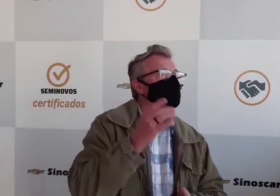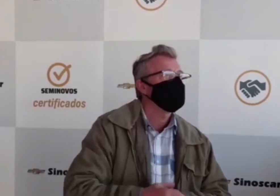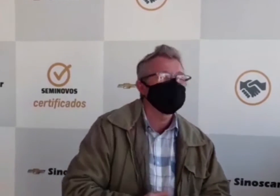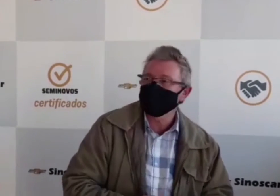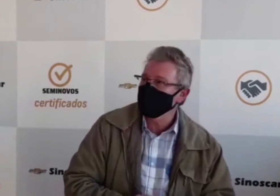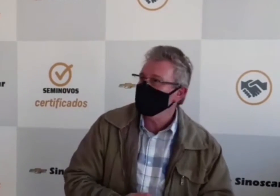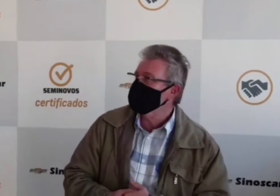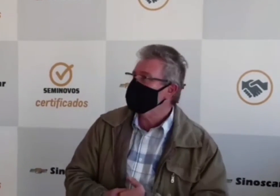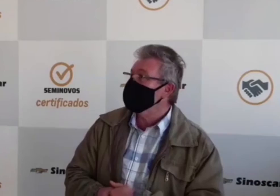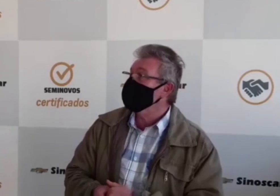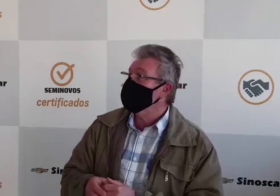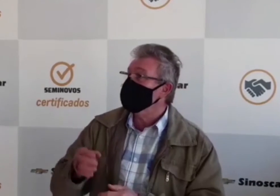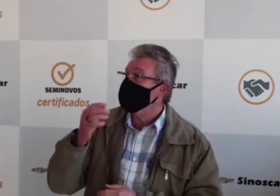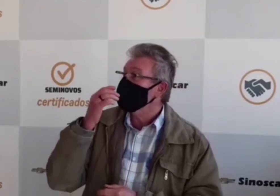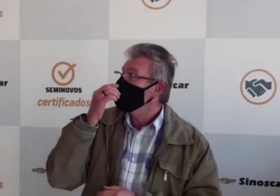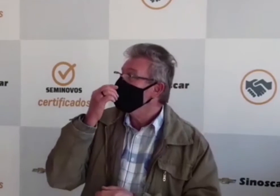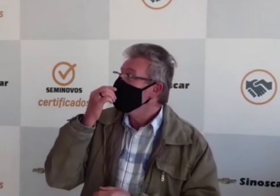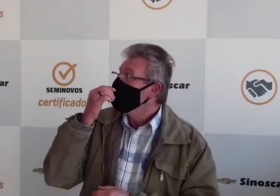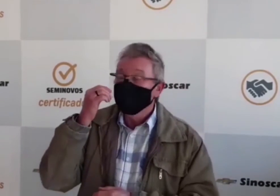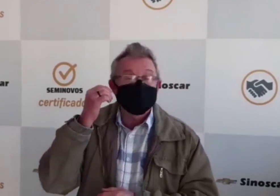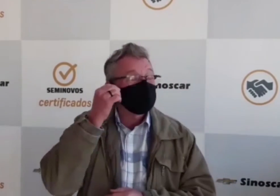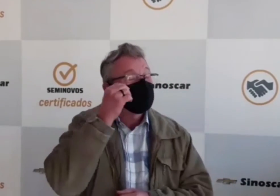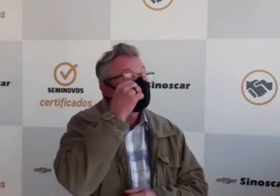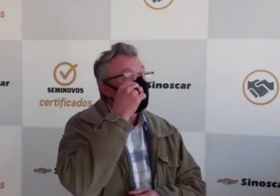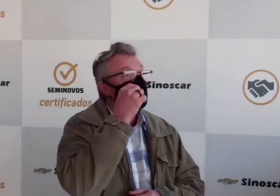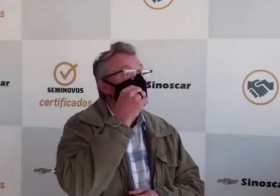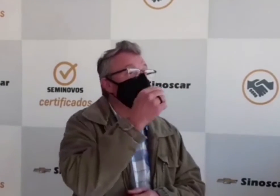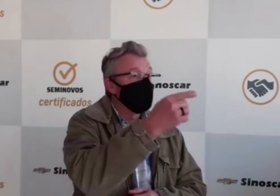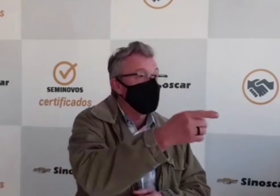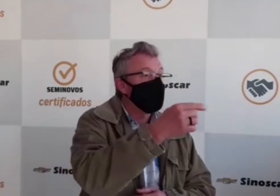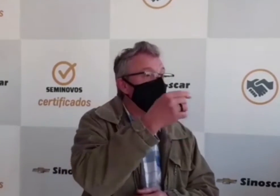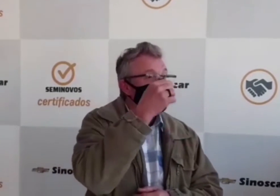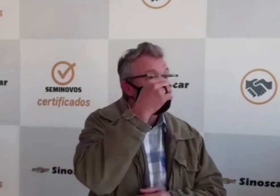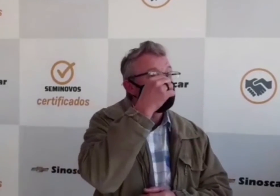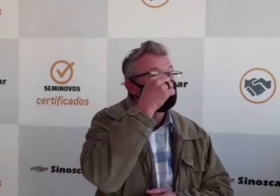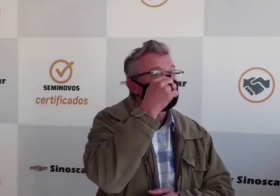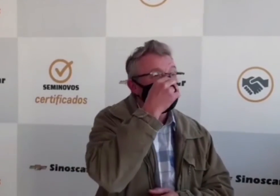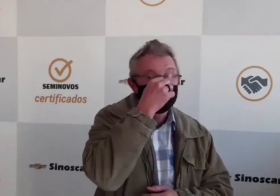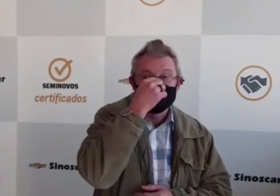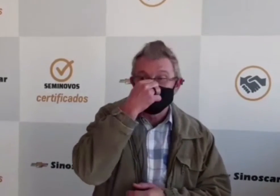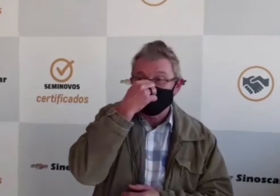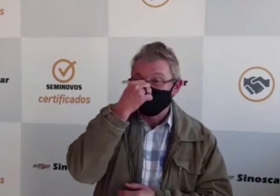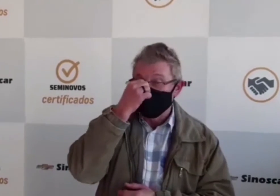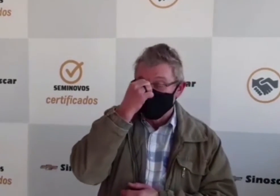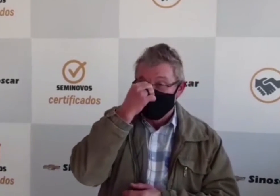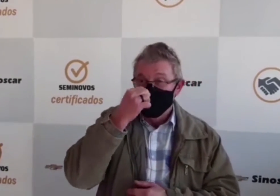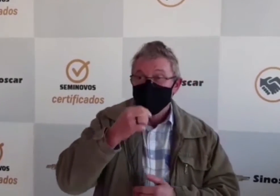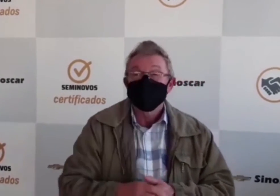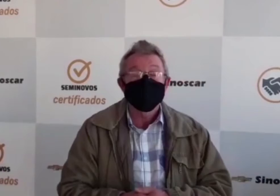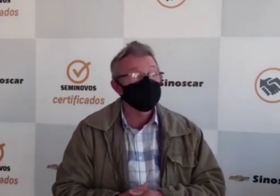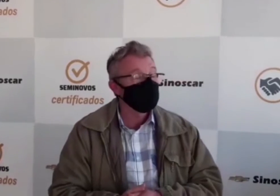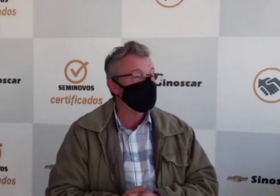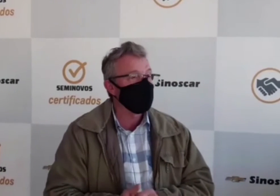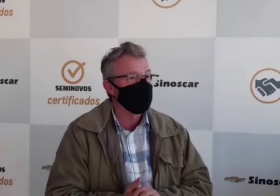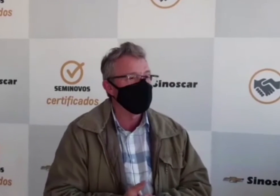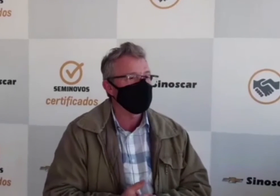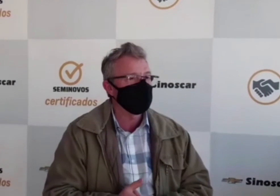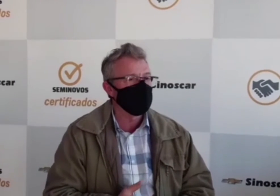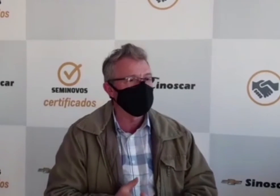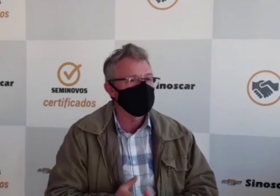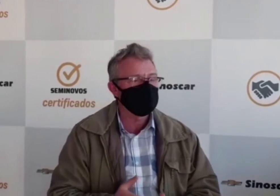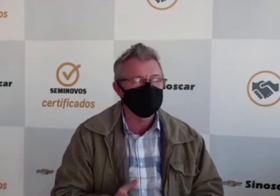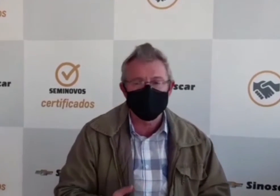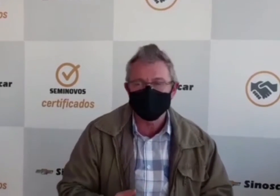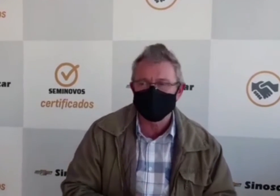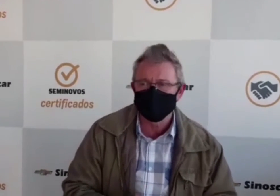Sinus Cart. Sinus Valley, não sei porquê que eu sou. Era antiga a Sinus Valley. É antiga a Sinus Valley. É um precário aqui da Sinus Valley, então, por exemplo, da Sinus Car, né?